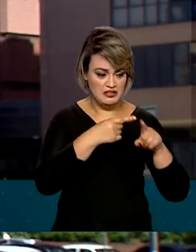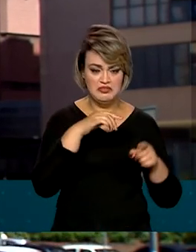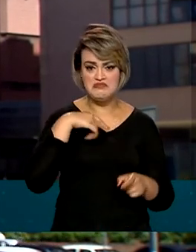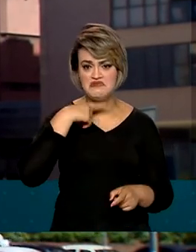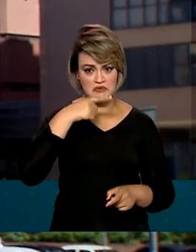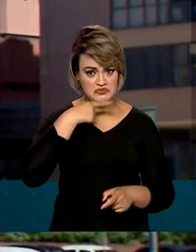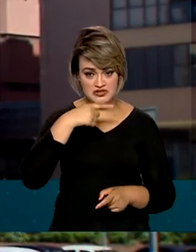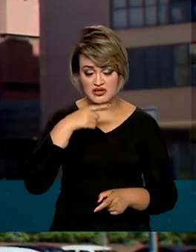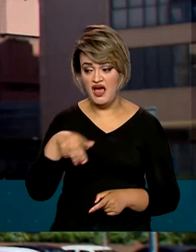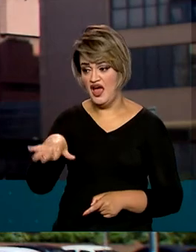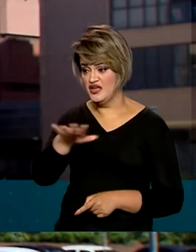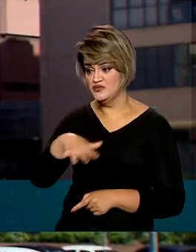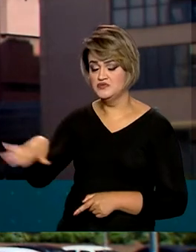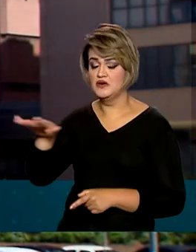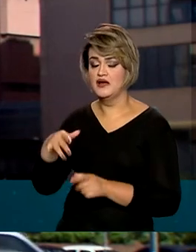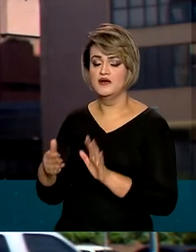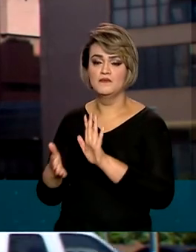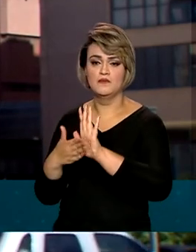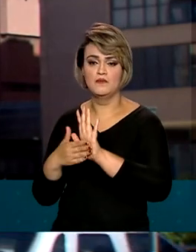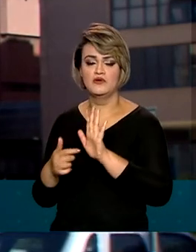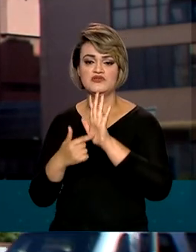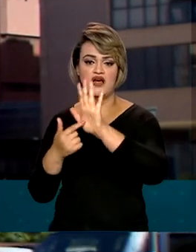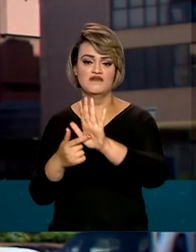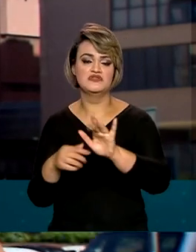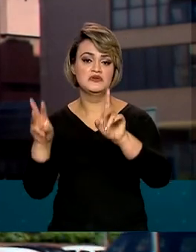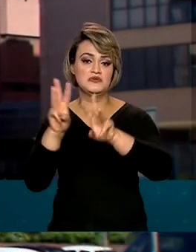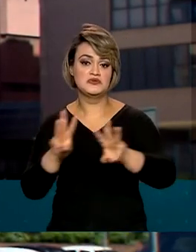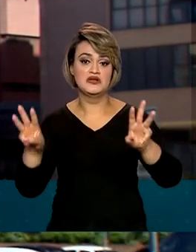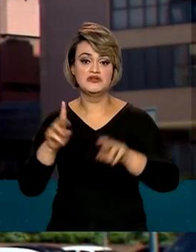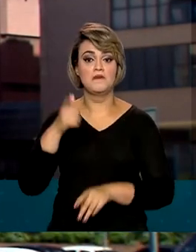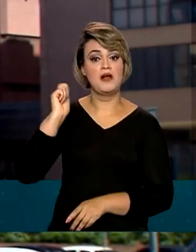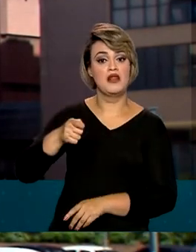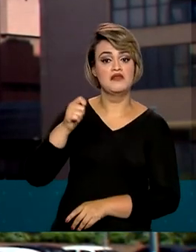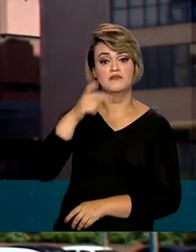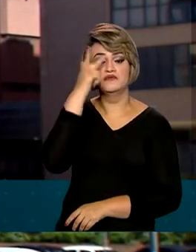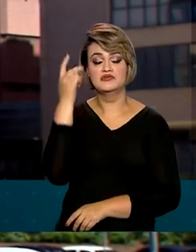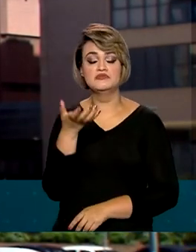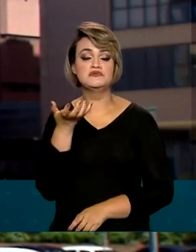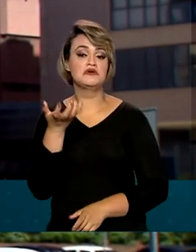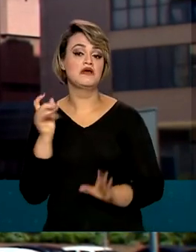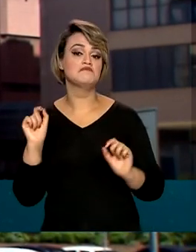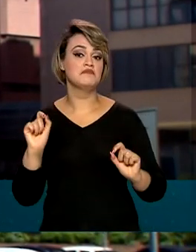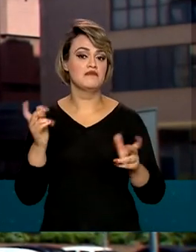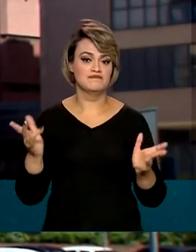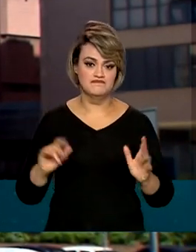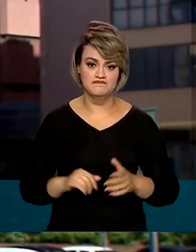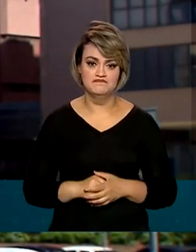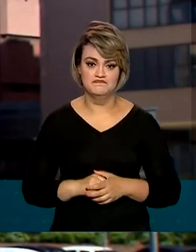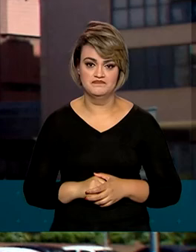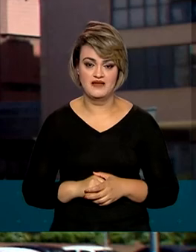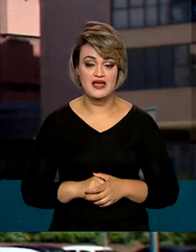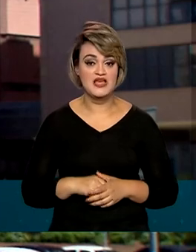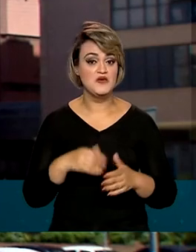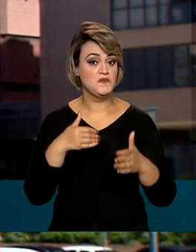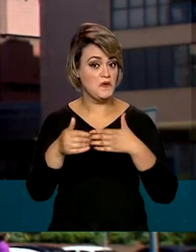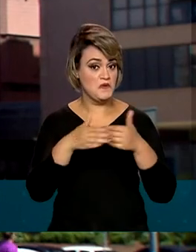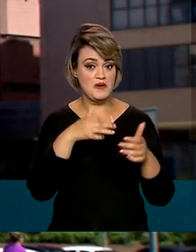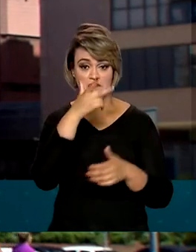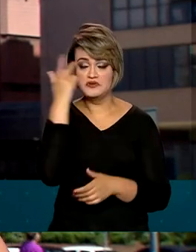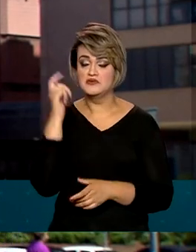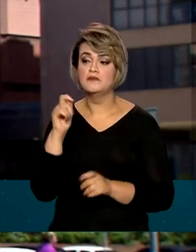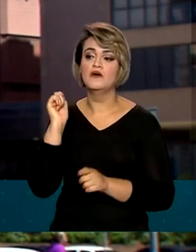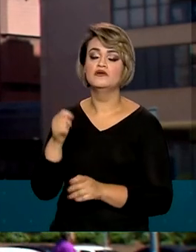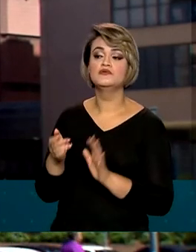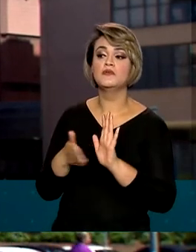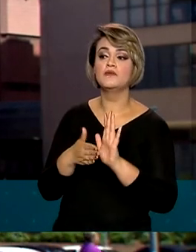bens serão oferecidos na plataforma em anúncios feitos por corretores ou leiloeiros credenciados. E qualquer pessoa